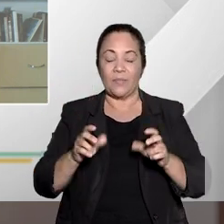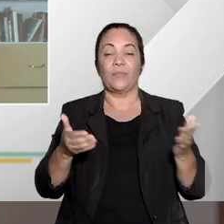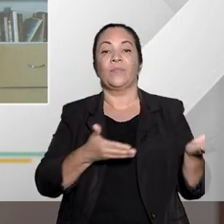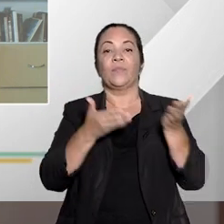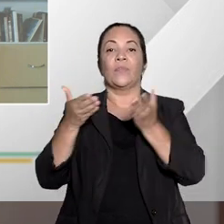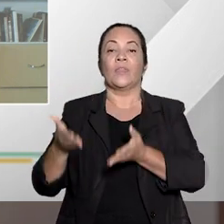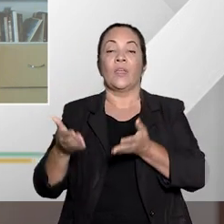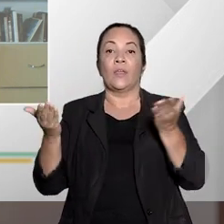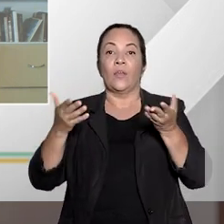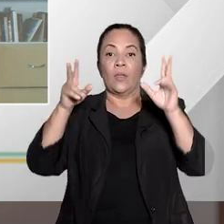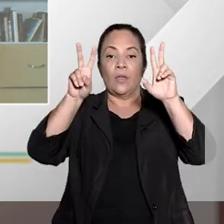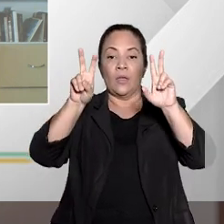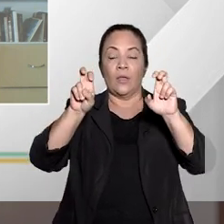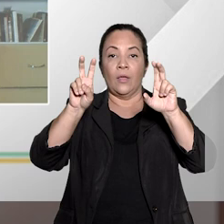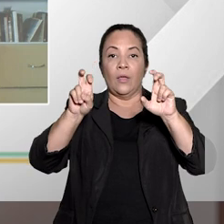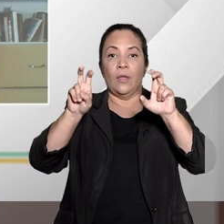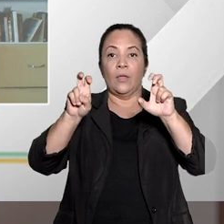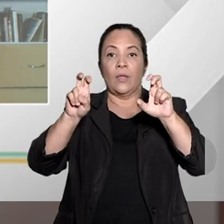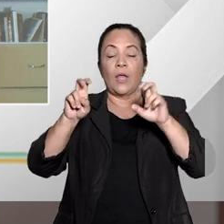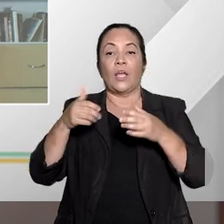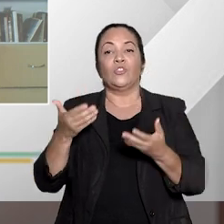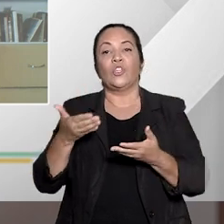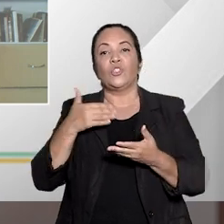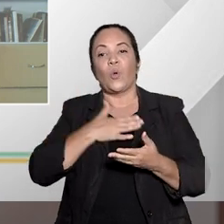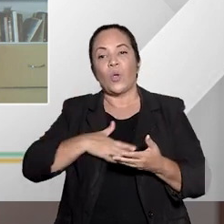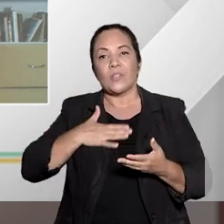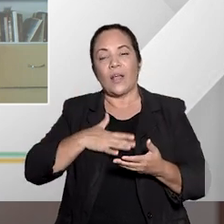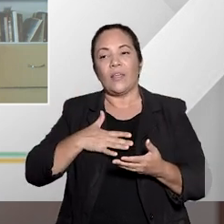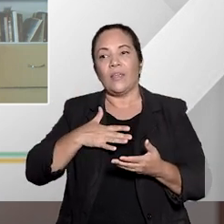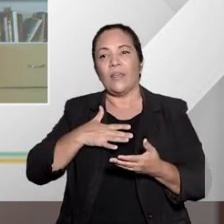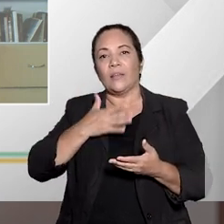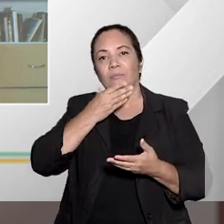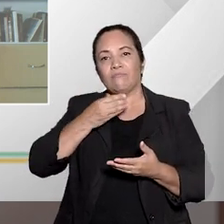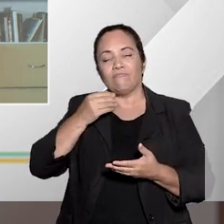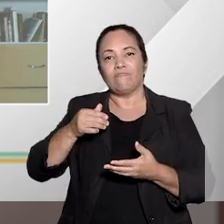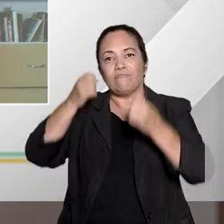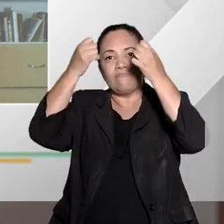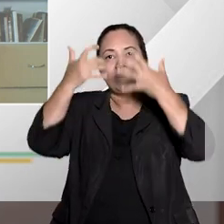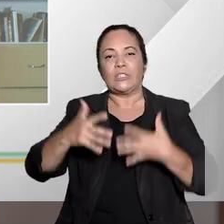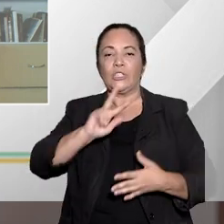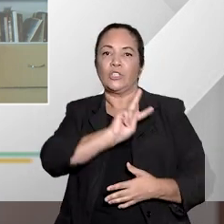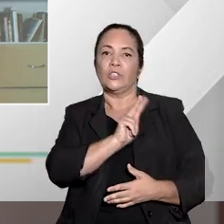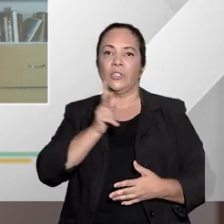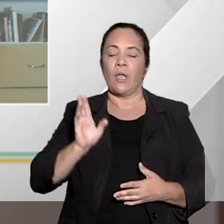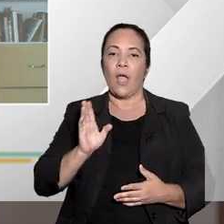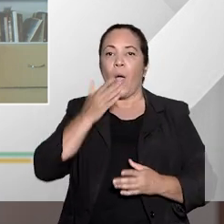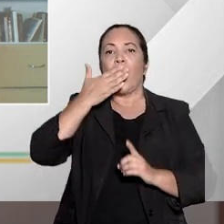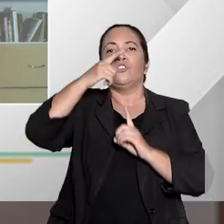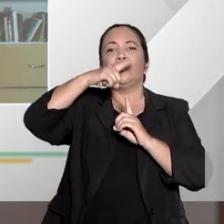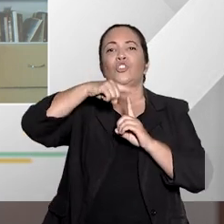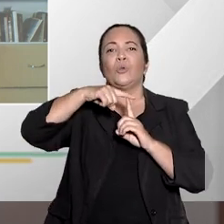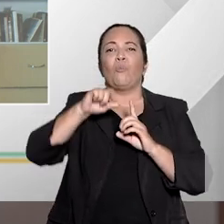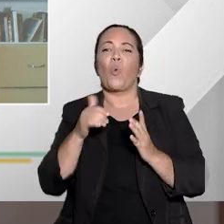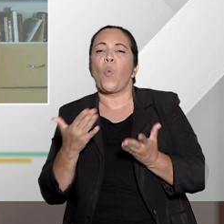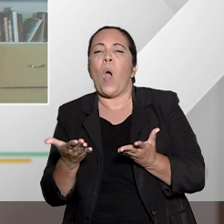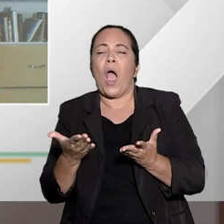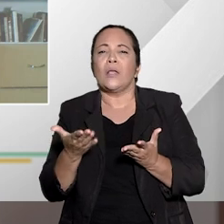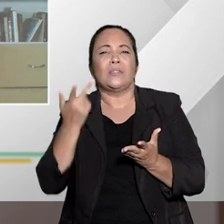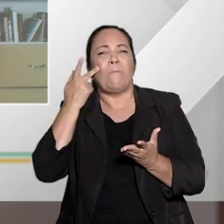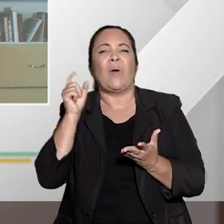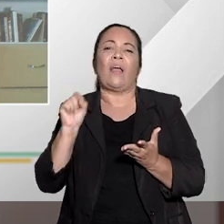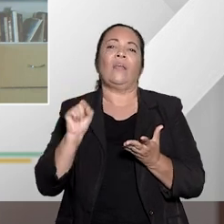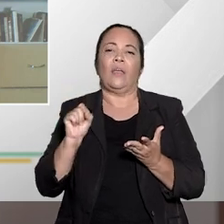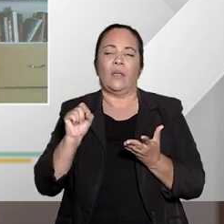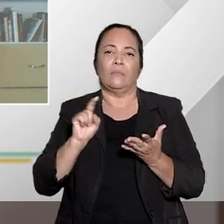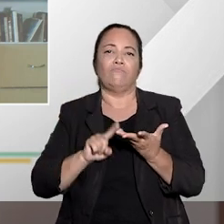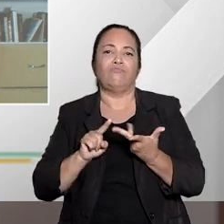específico, eu gostaria que o senhor doutor Aragonê detalhasse quais são, então, os tipos de habeas corpus e para que serve cada um deles.